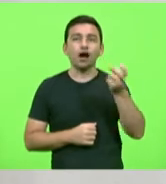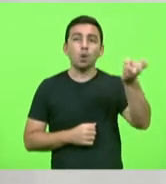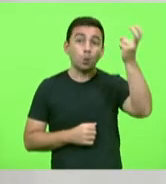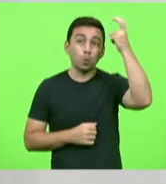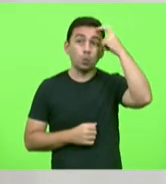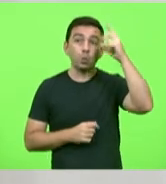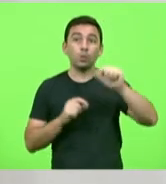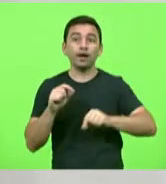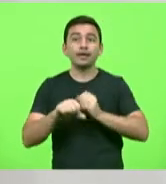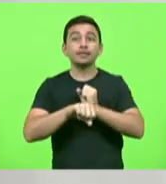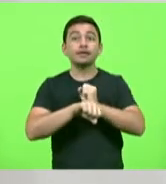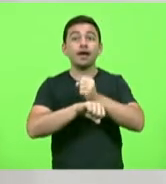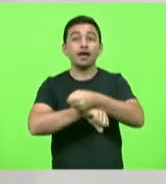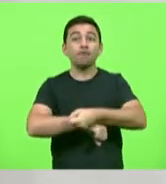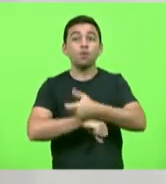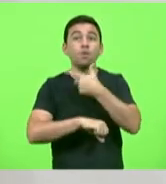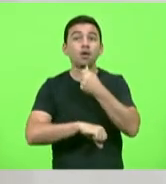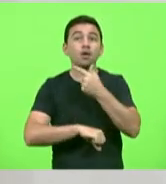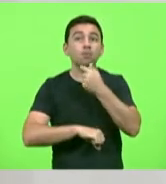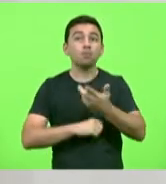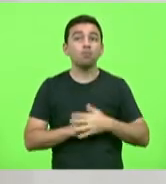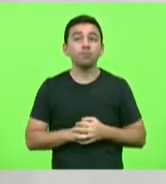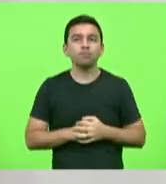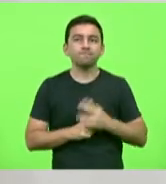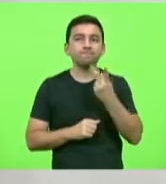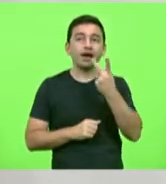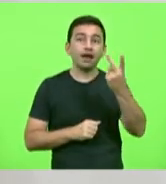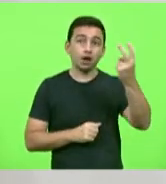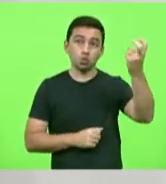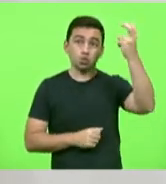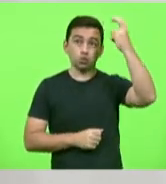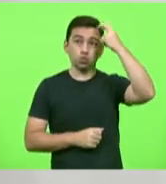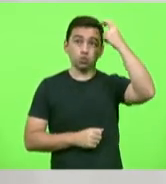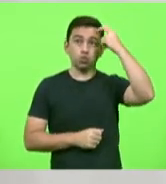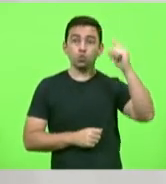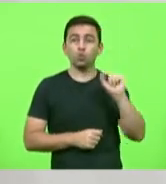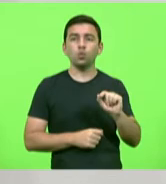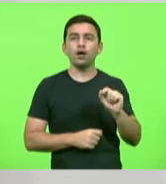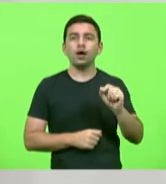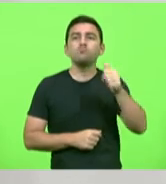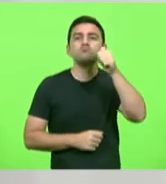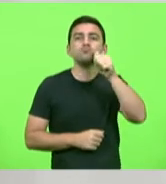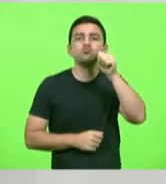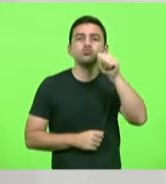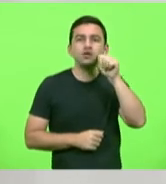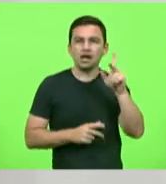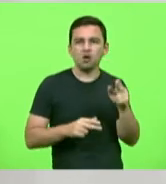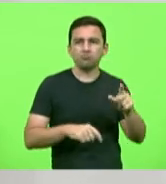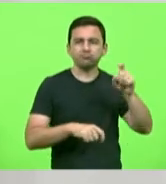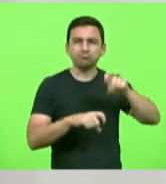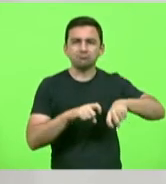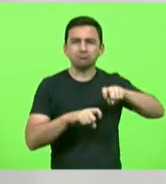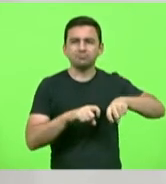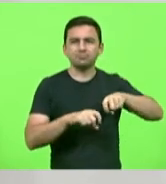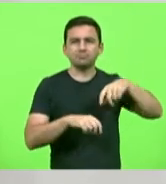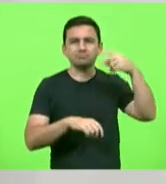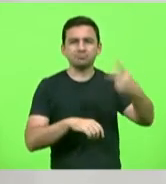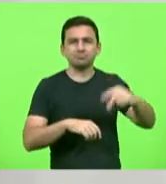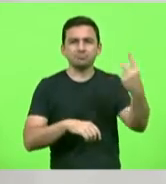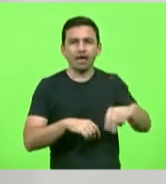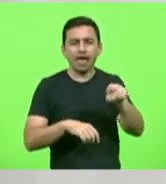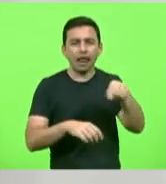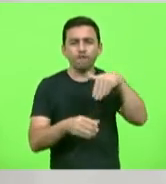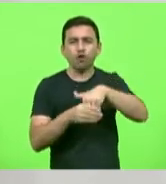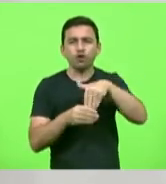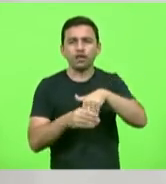a escravidão do homem diziam que era cultura a mulher como objeto onde ela não podia votar